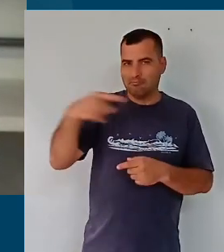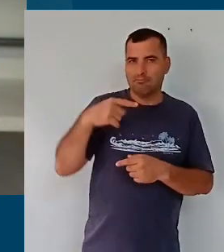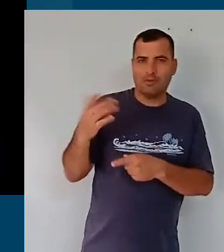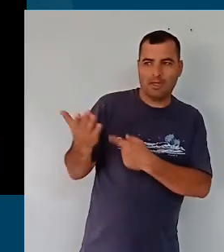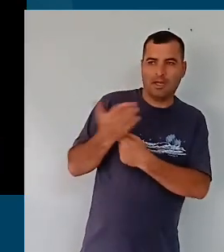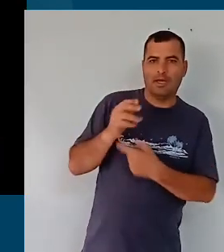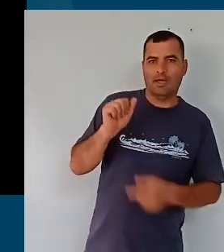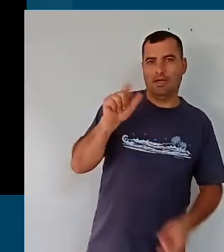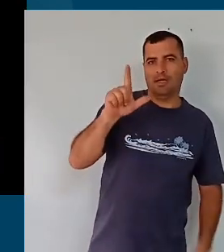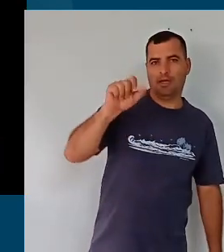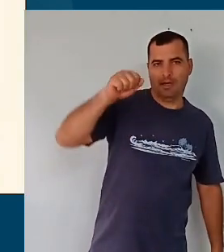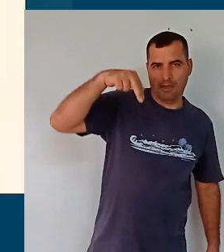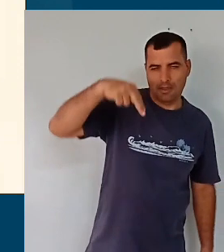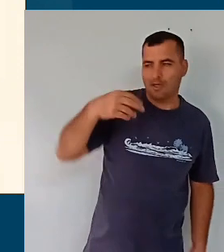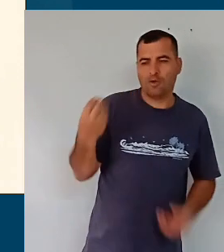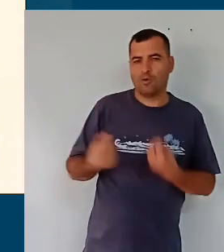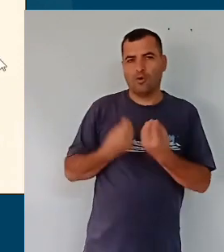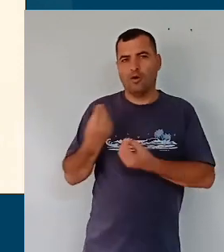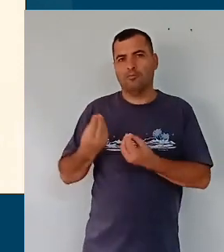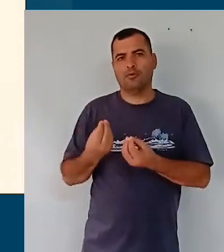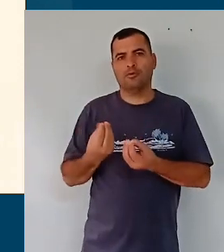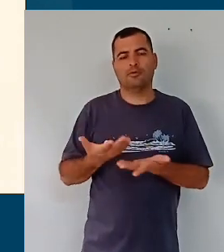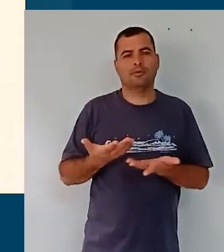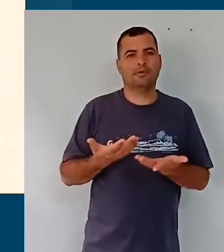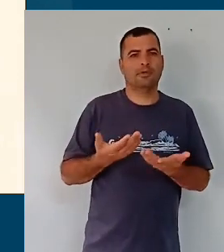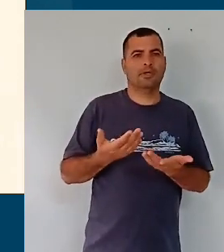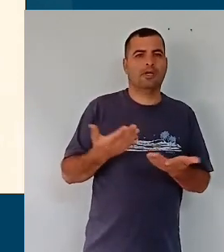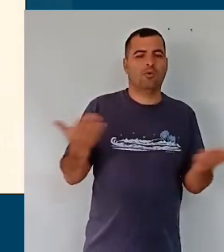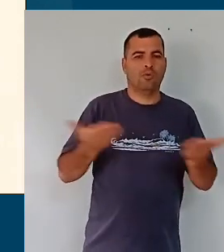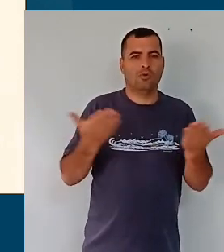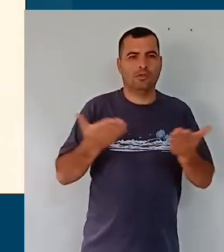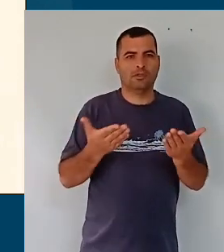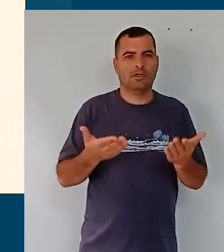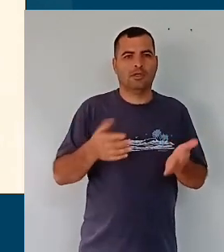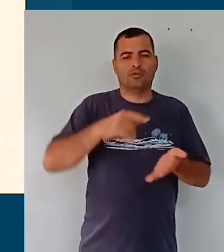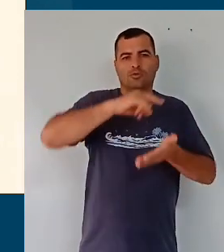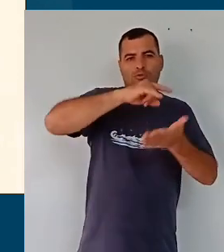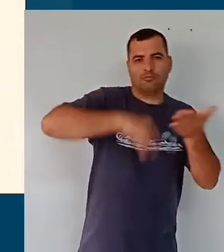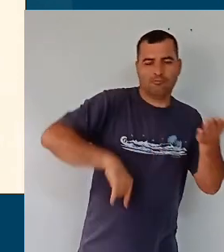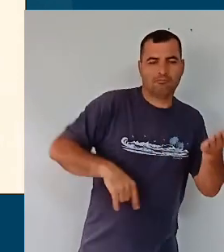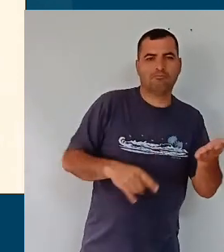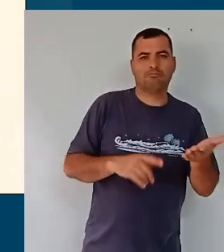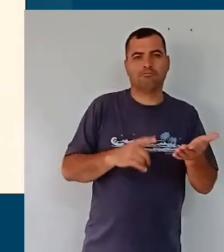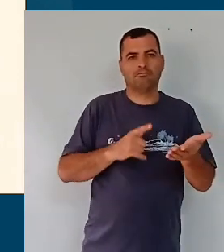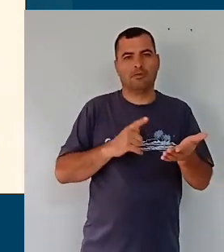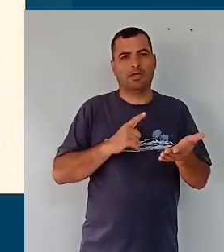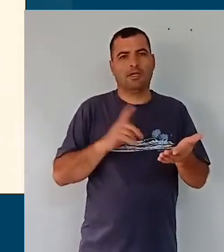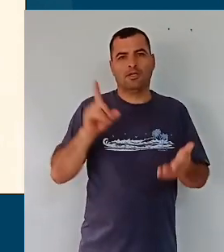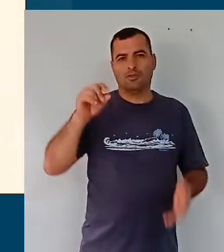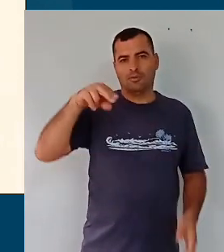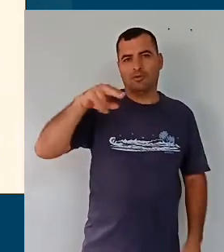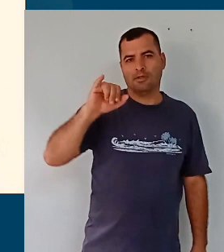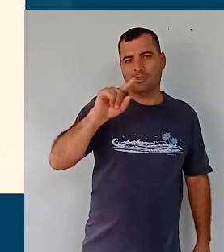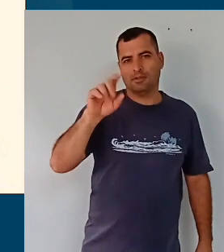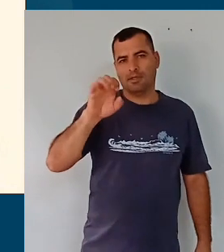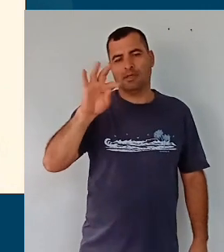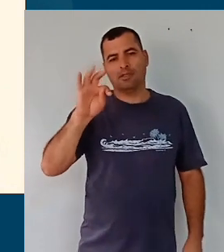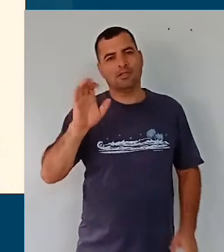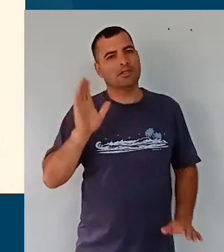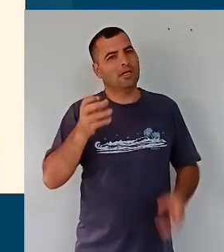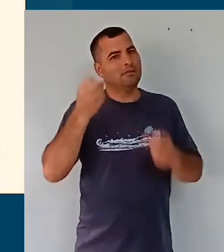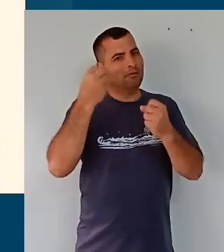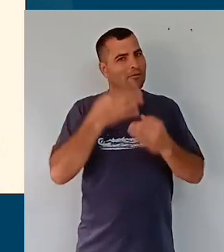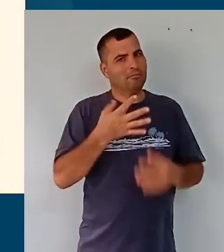do Alan, como é que é composta, como é que está composto esse documento que tem Donizete, que falou